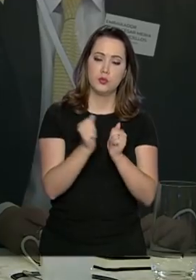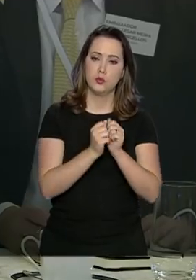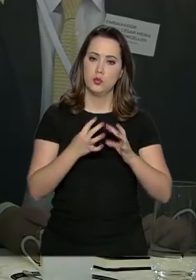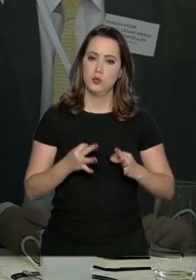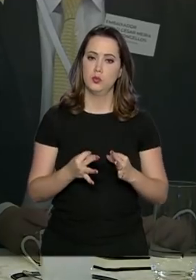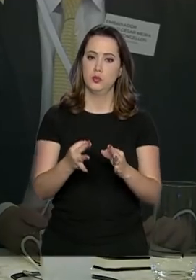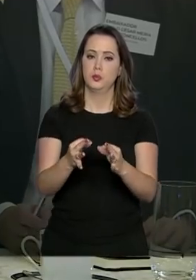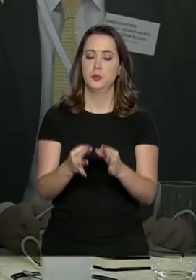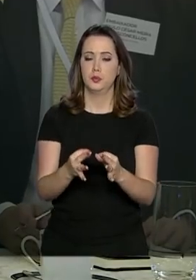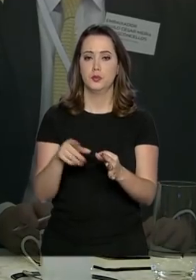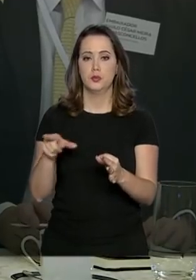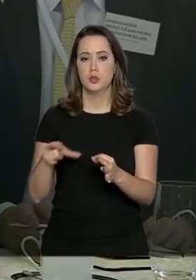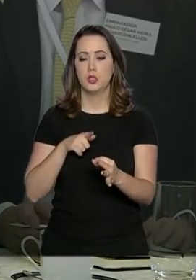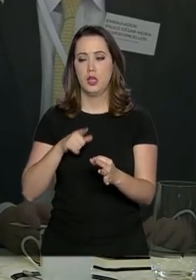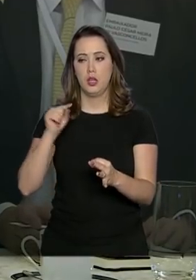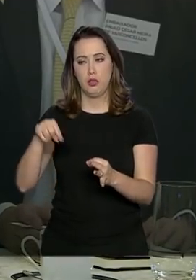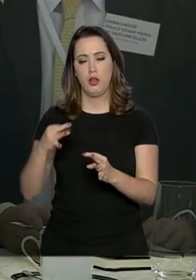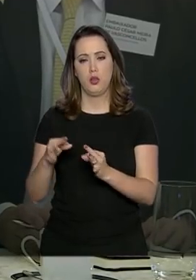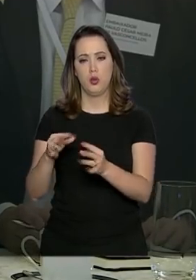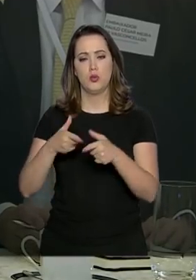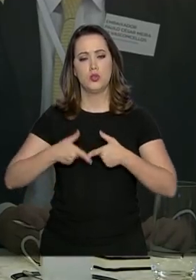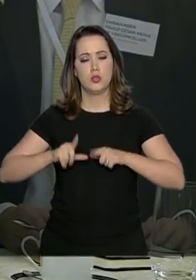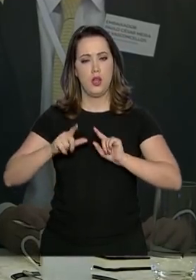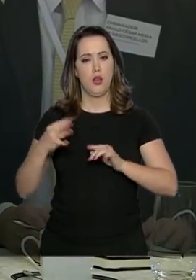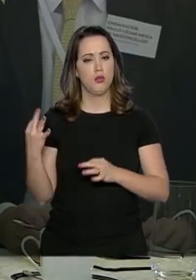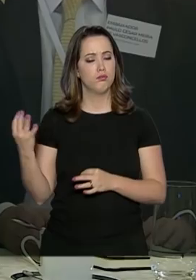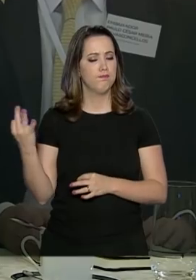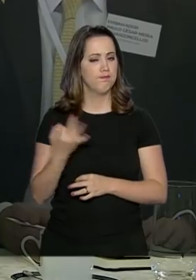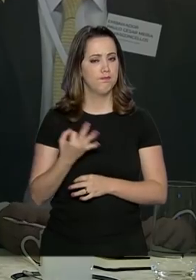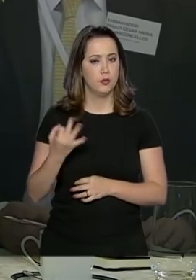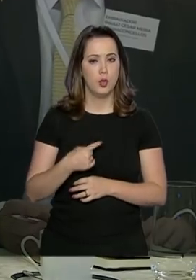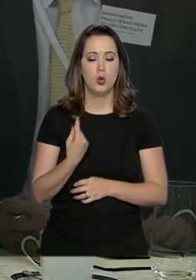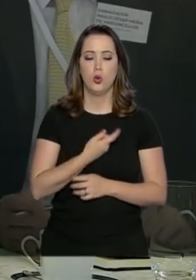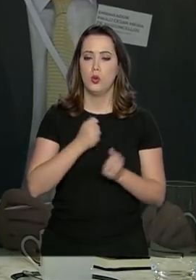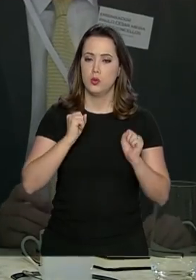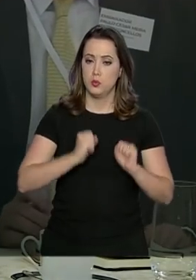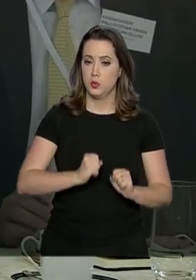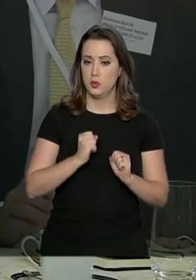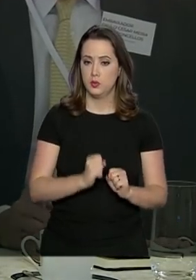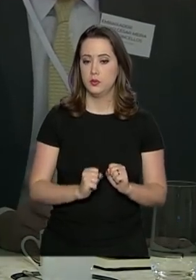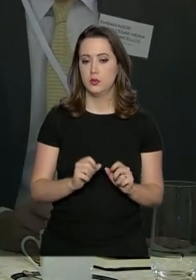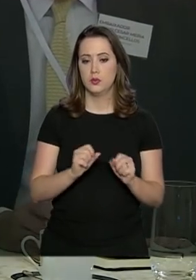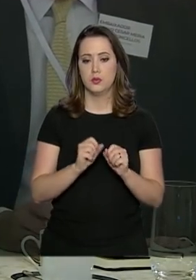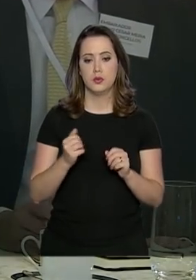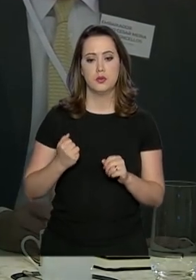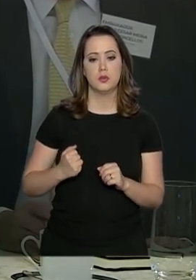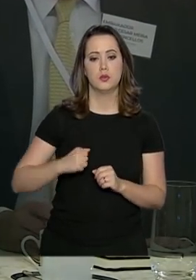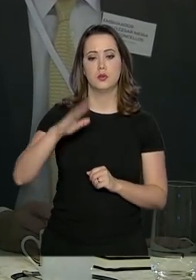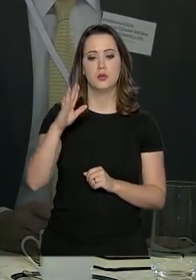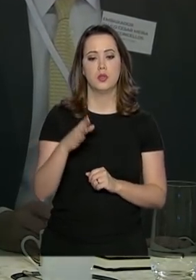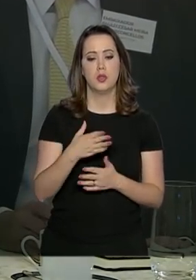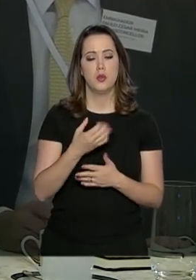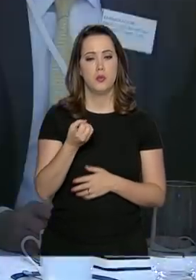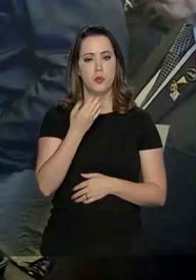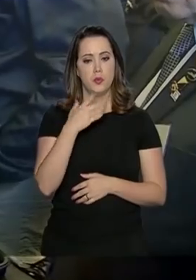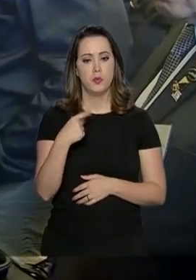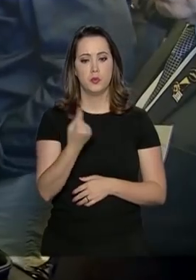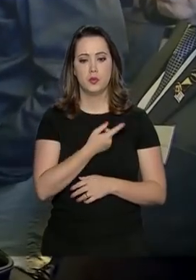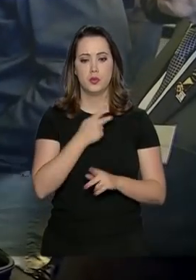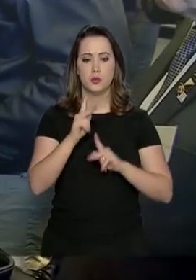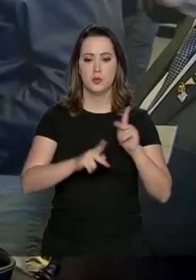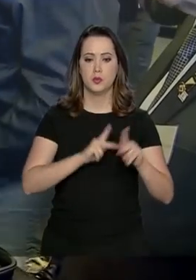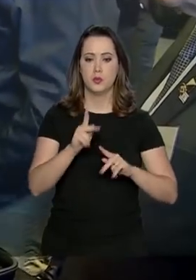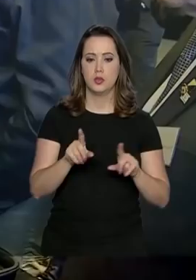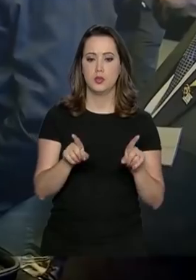do lado de cá, que é recurso do mundo todo, nós podemos fazer muita coisa de boa para os nossos povos. O